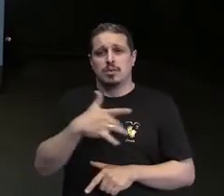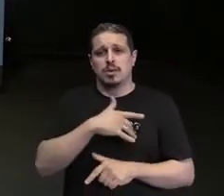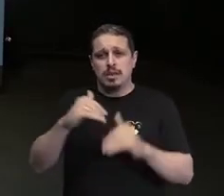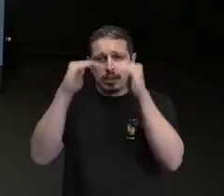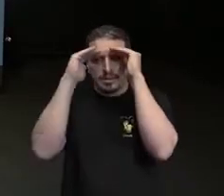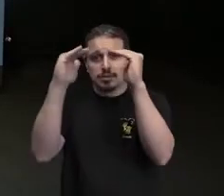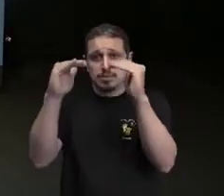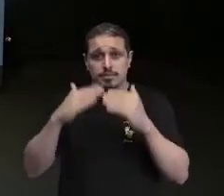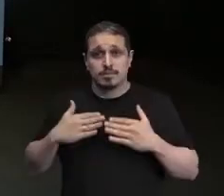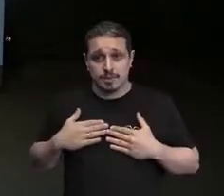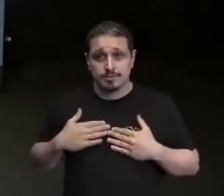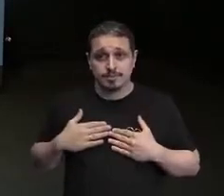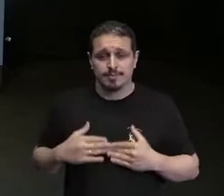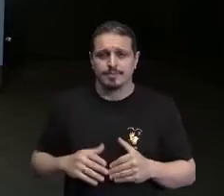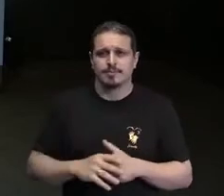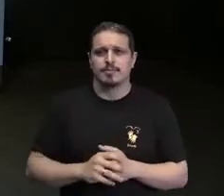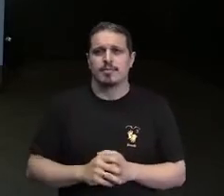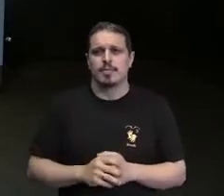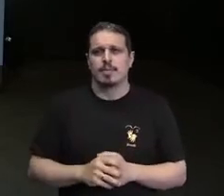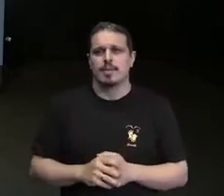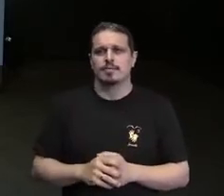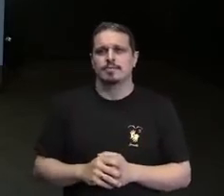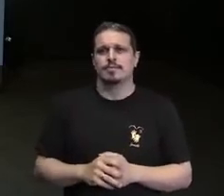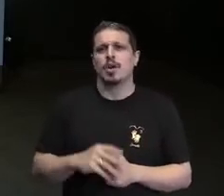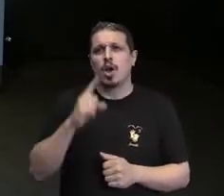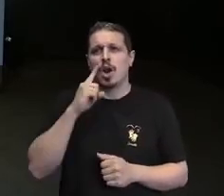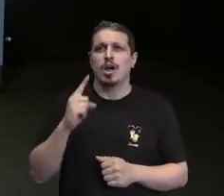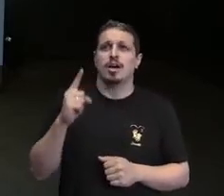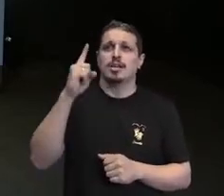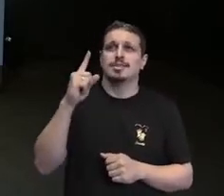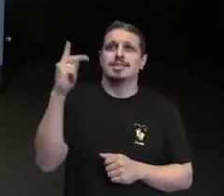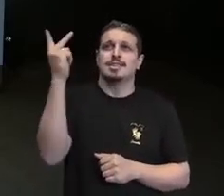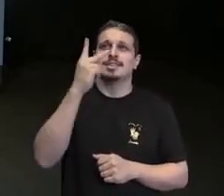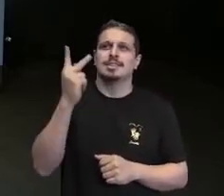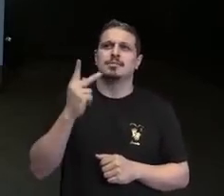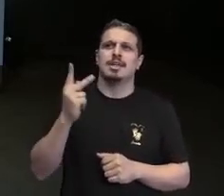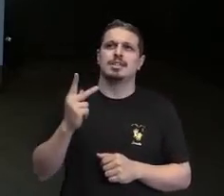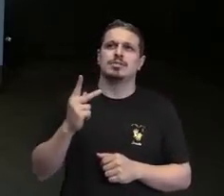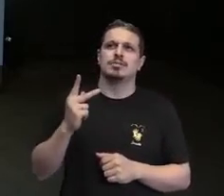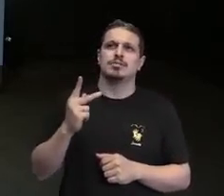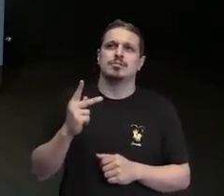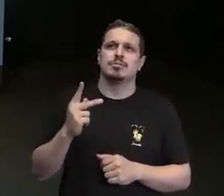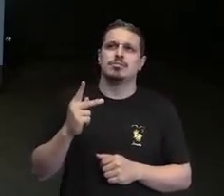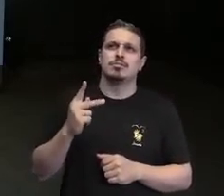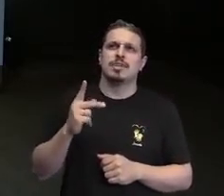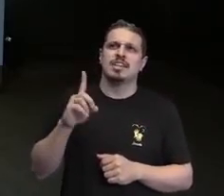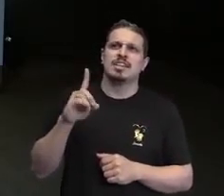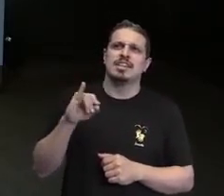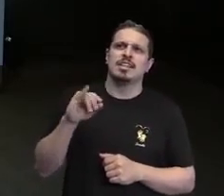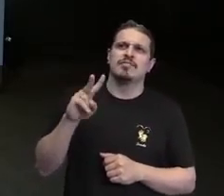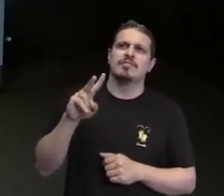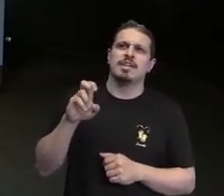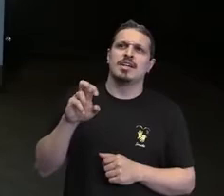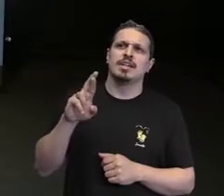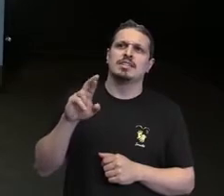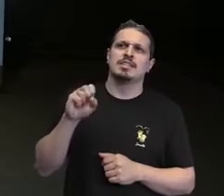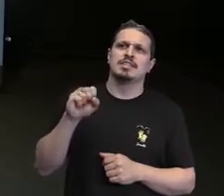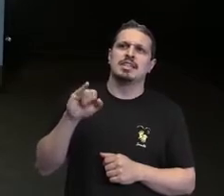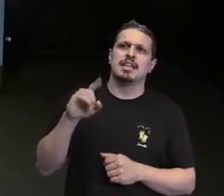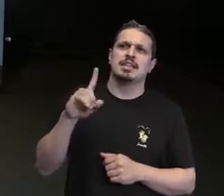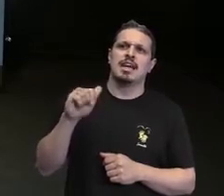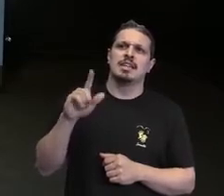Nessa imagem, eu trago a diversidade através de um desenho, de uma foto, com pinos de diferentes